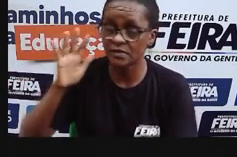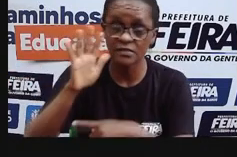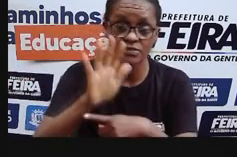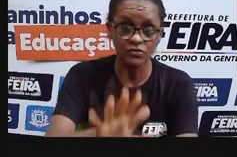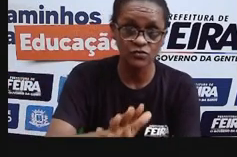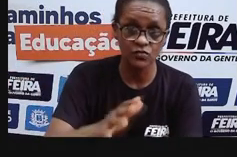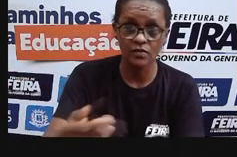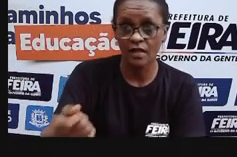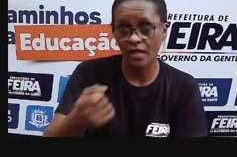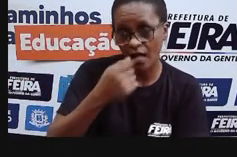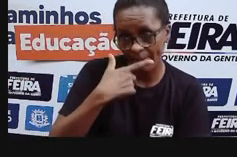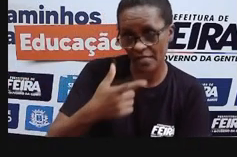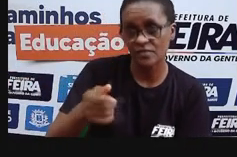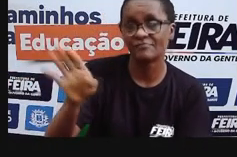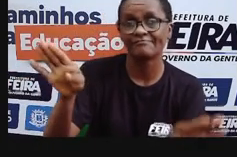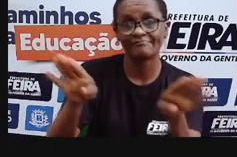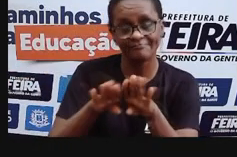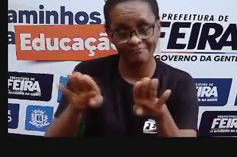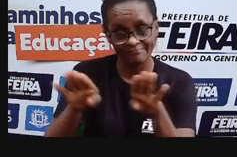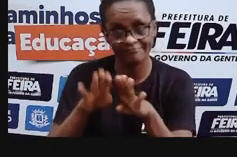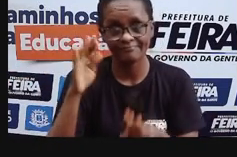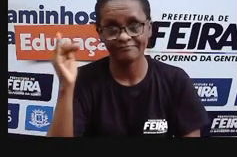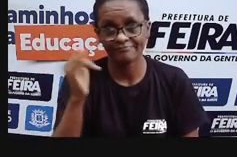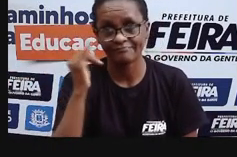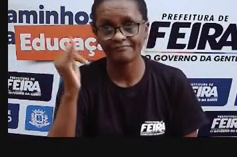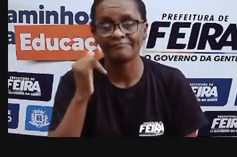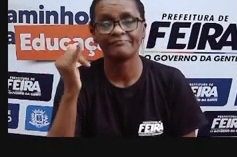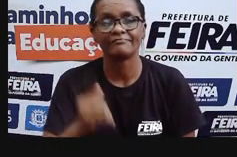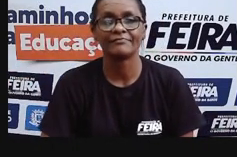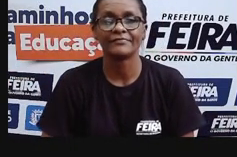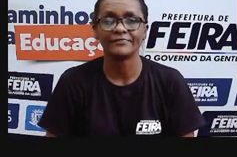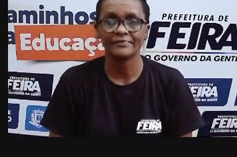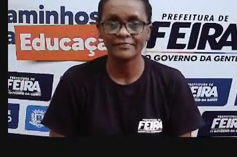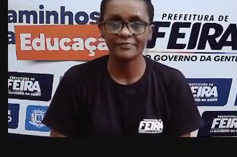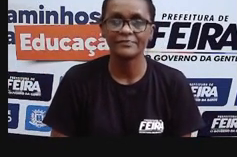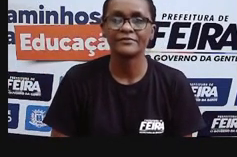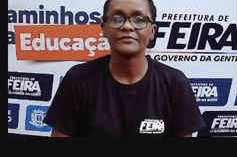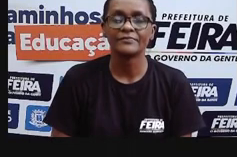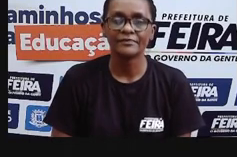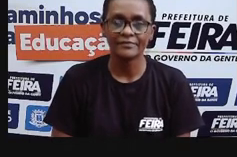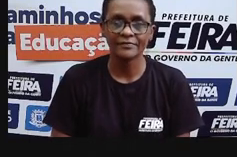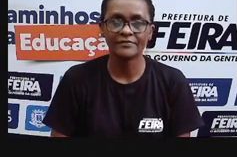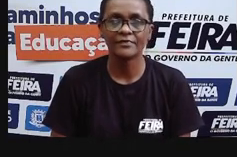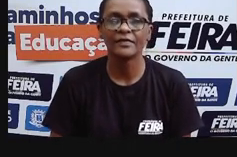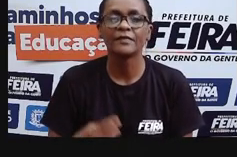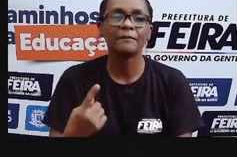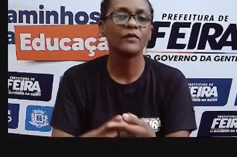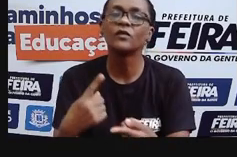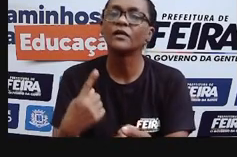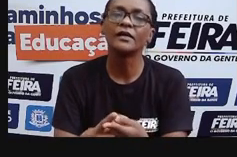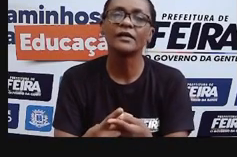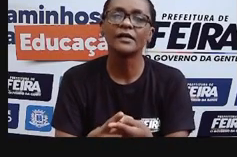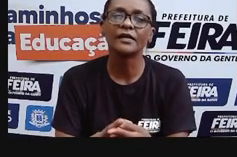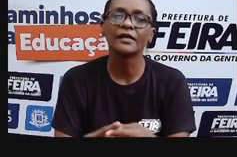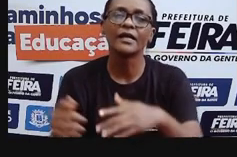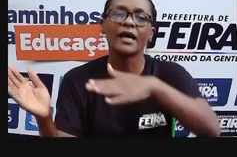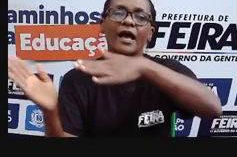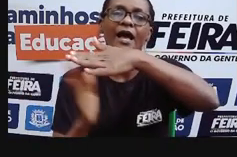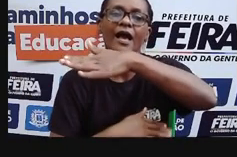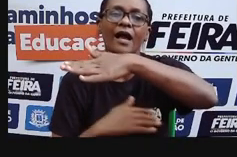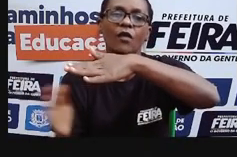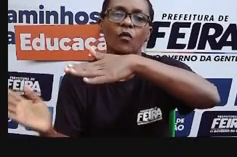composição, aquele jeito meio pastoso por conta de algas, né?